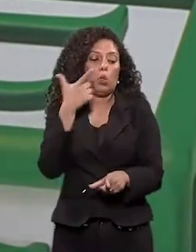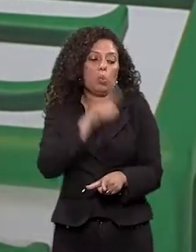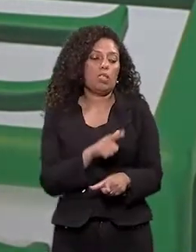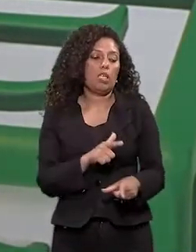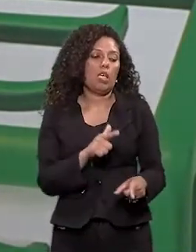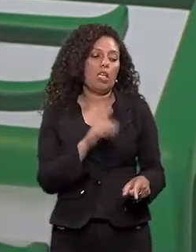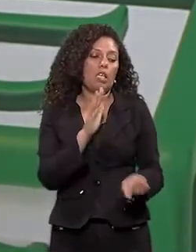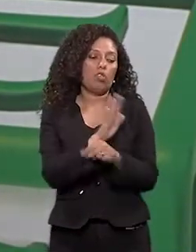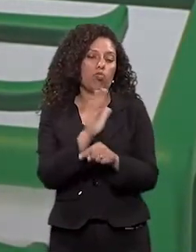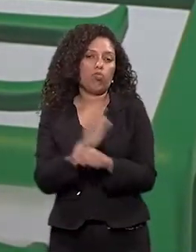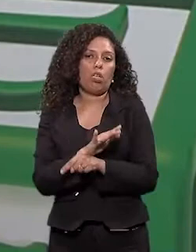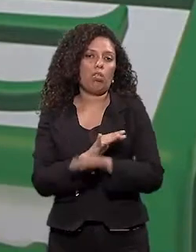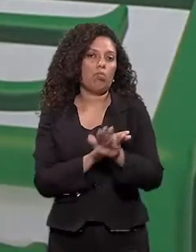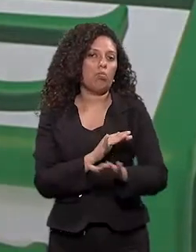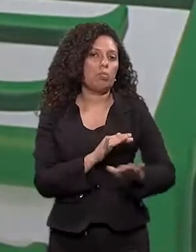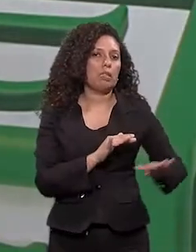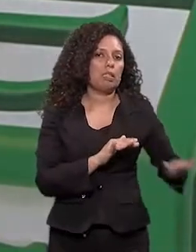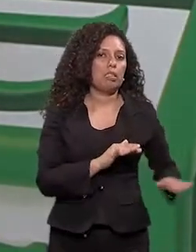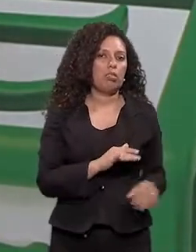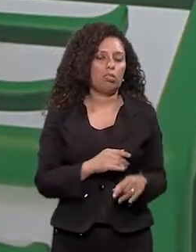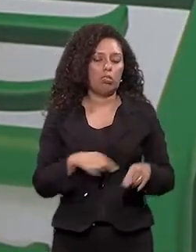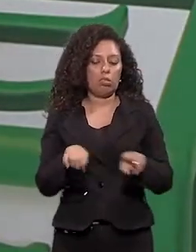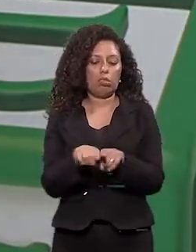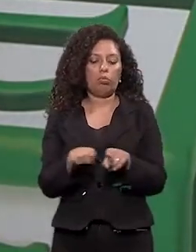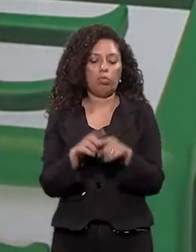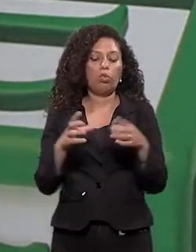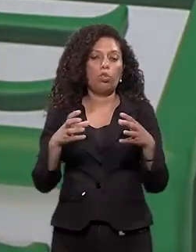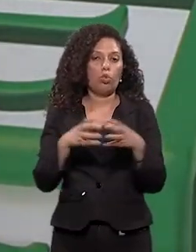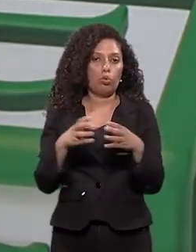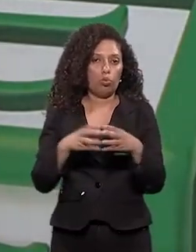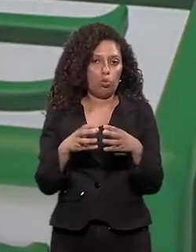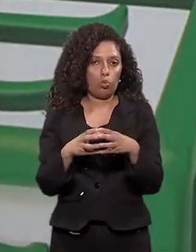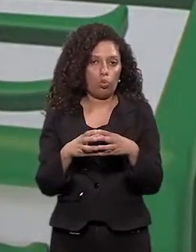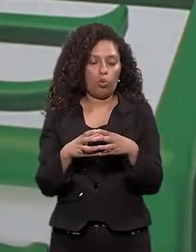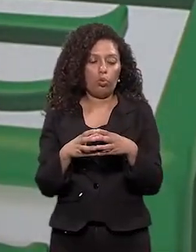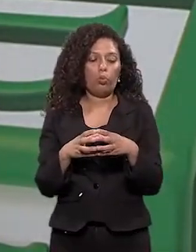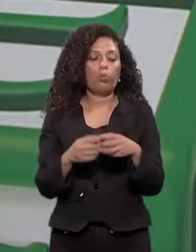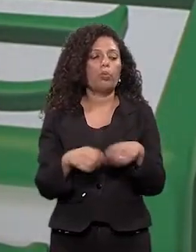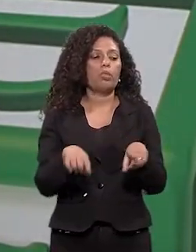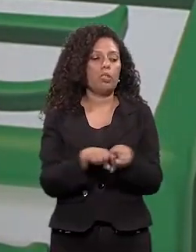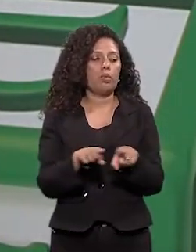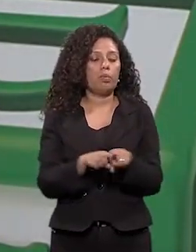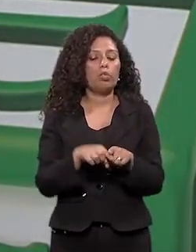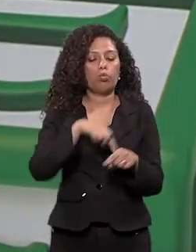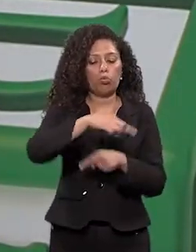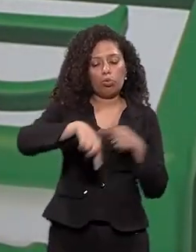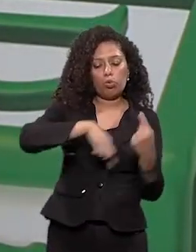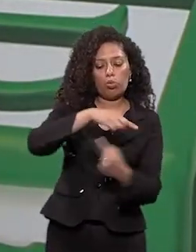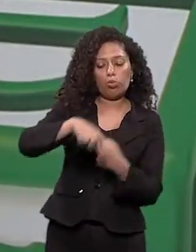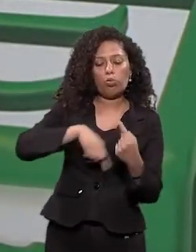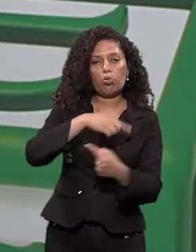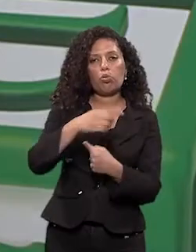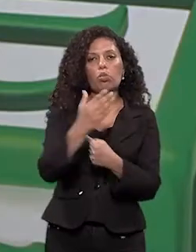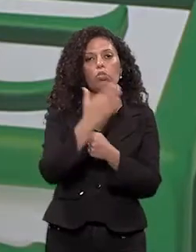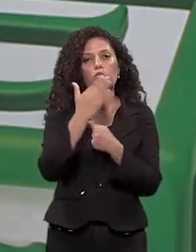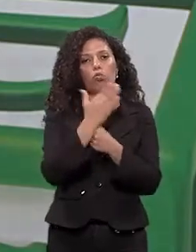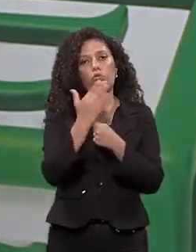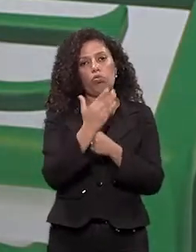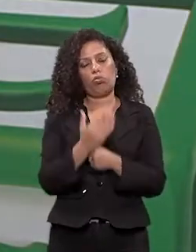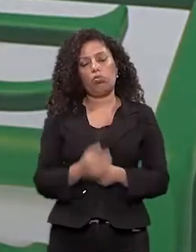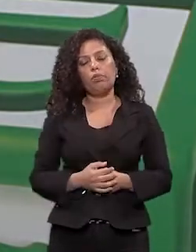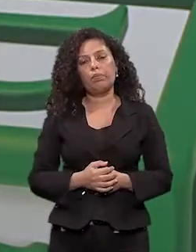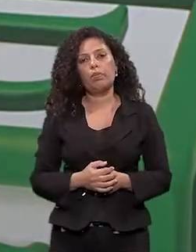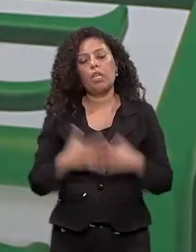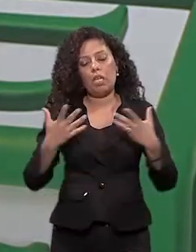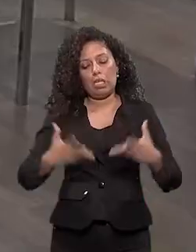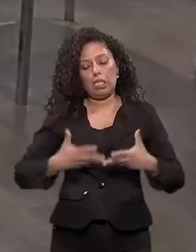você estar fazendo uma música Com o grupo também O grupo também é um excelente estímulo, né? Sim, sim Você tocar se relacionando com